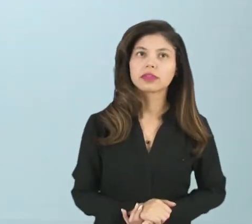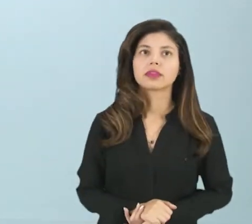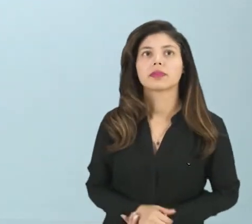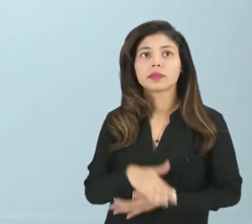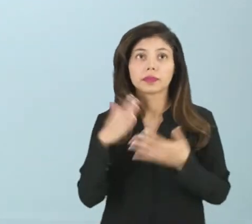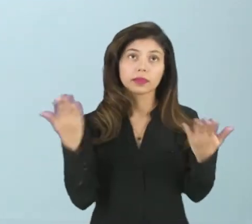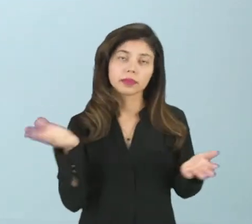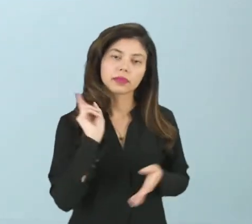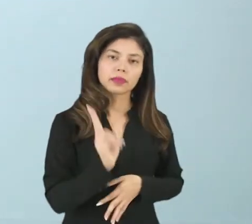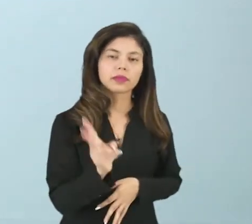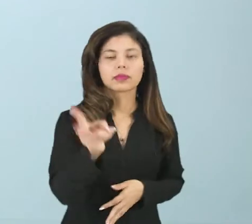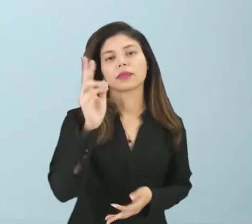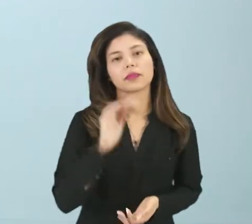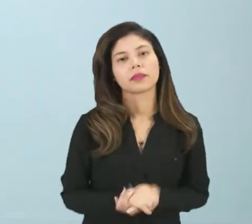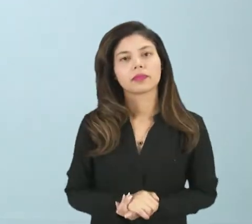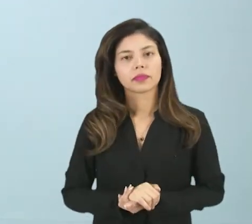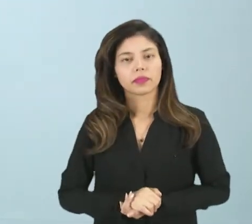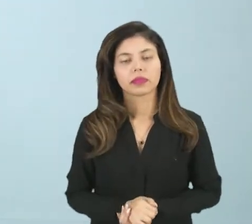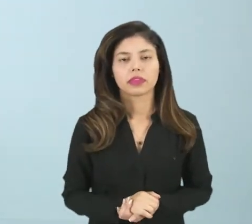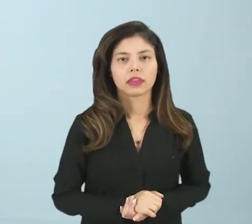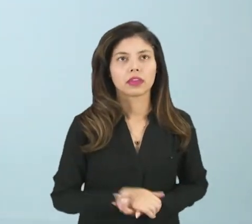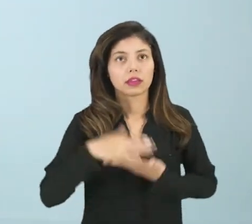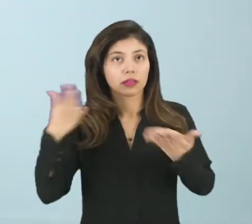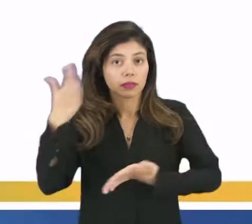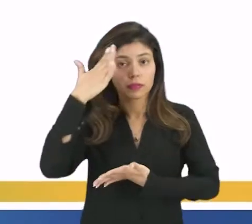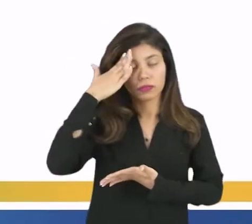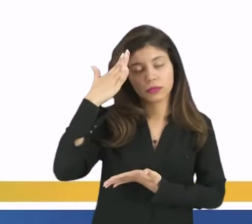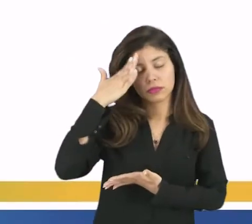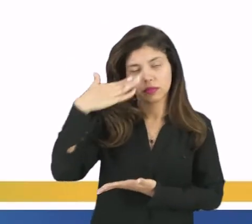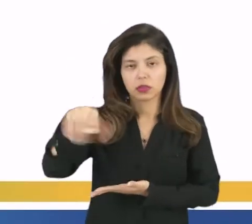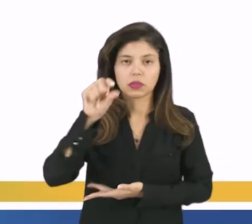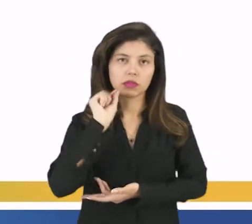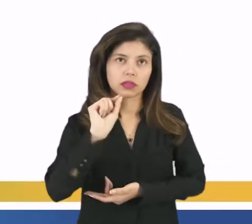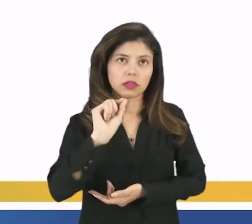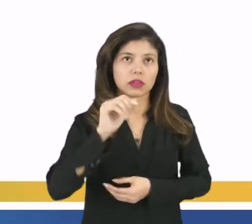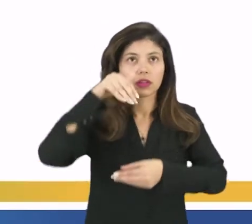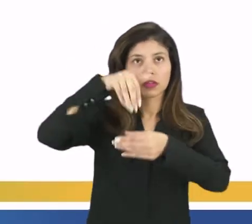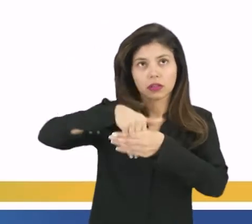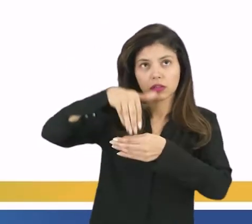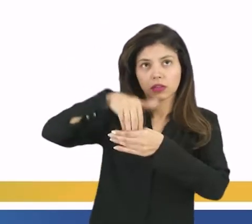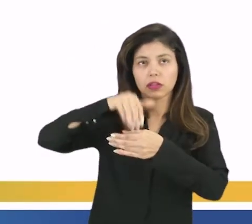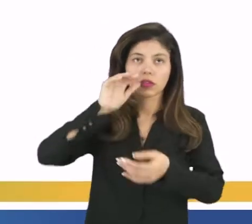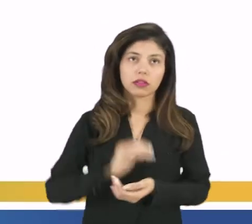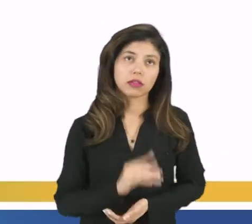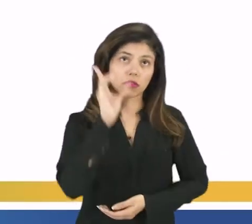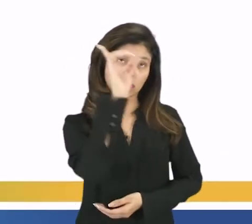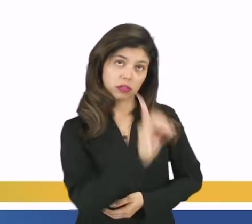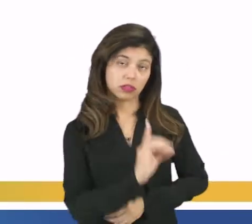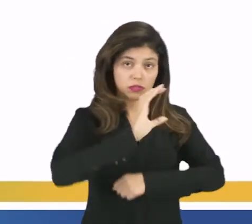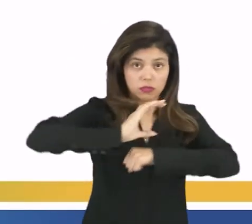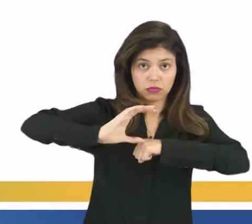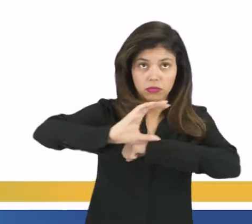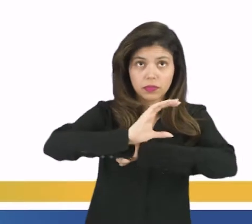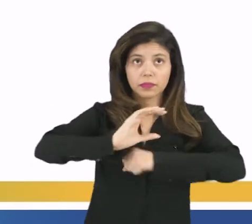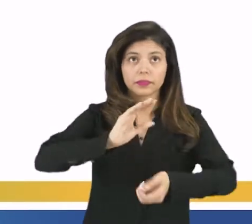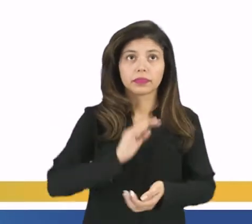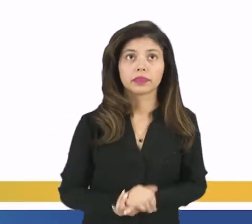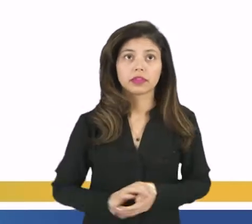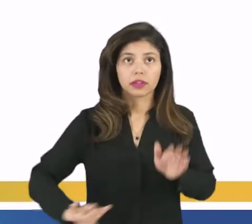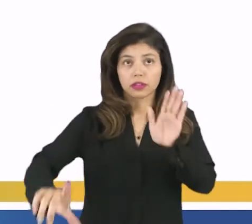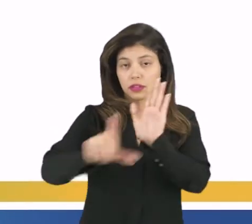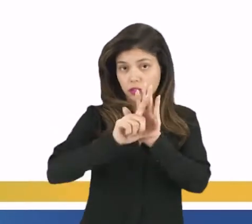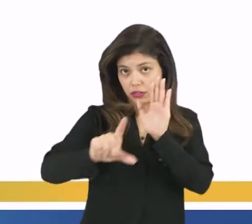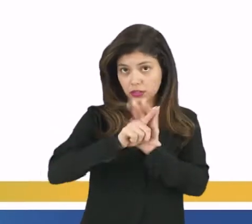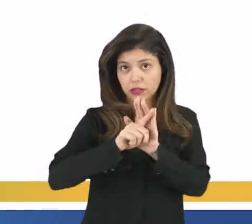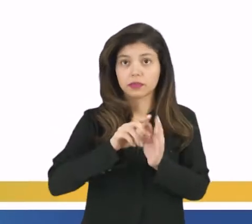Então, vamos continuar. Então, para nós entendermos que o plebiscito, ele é um direito constitucional, ele está na